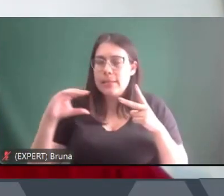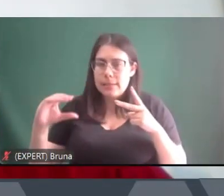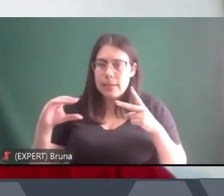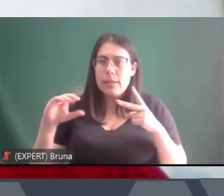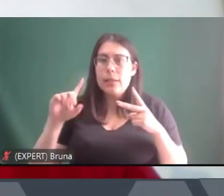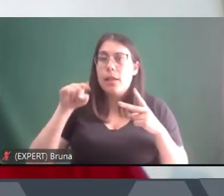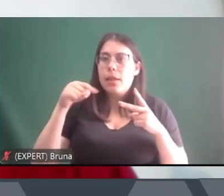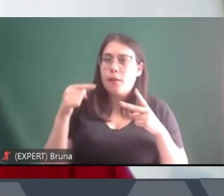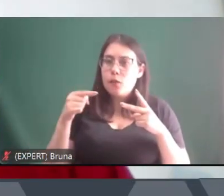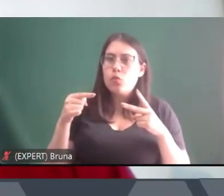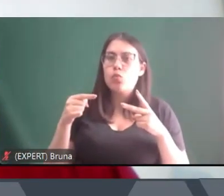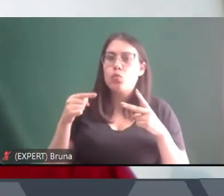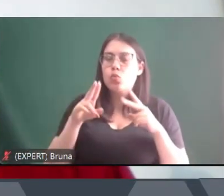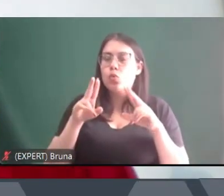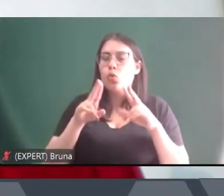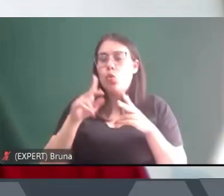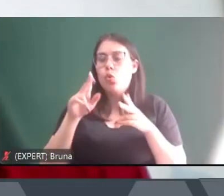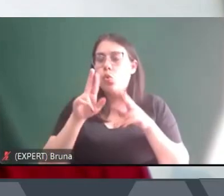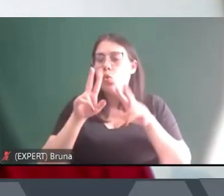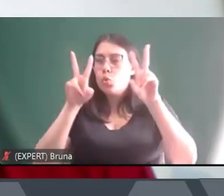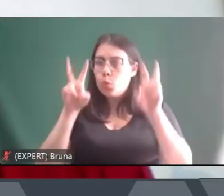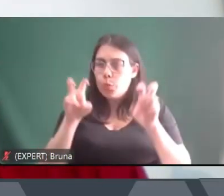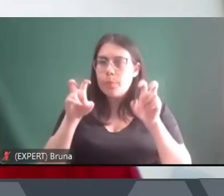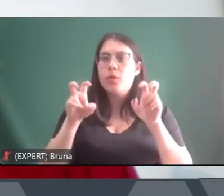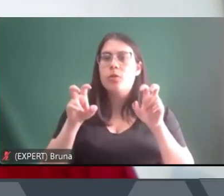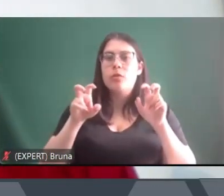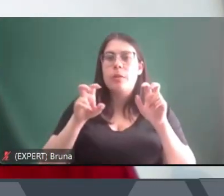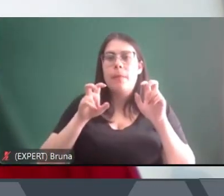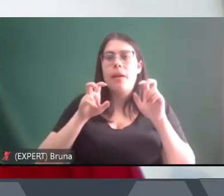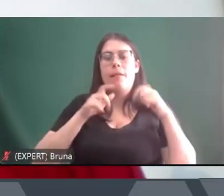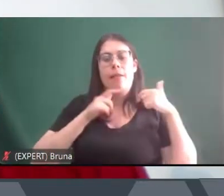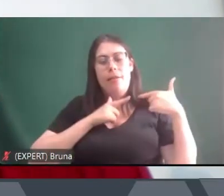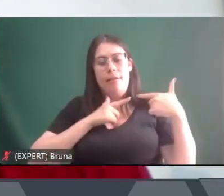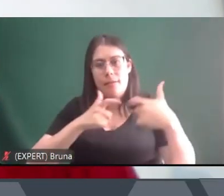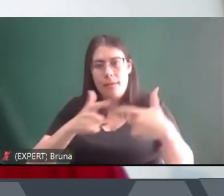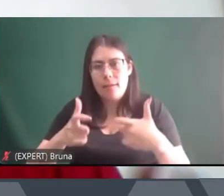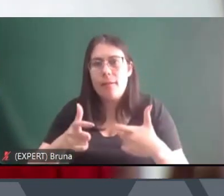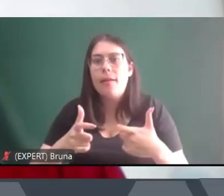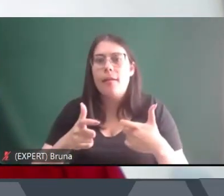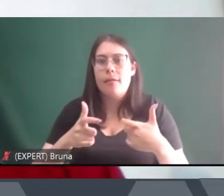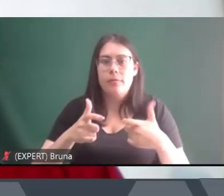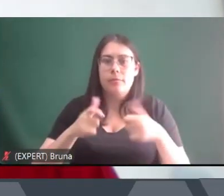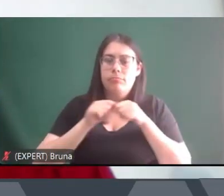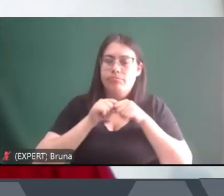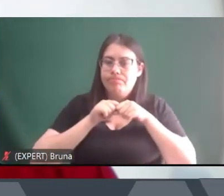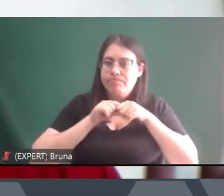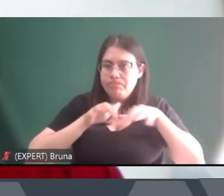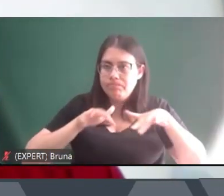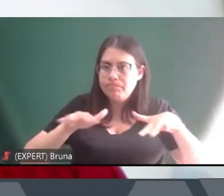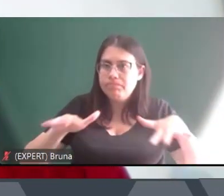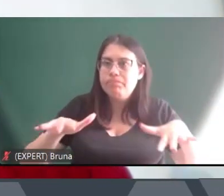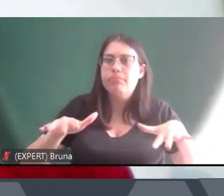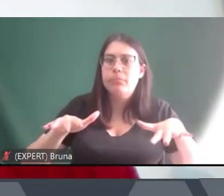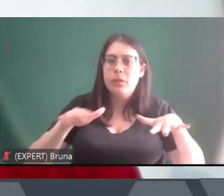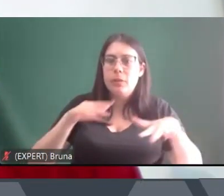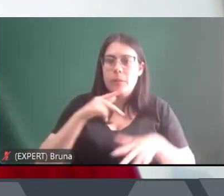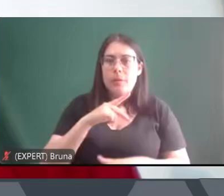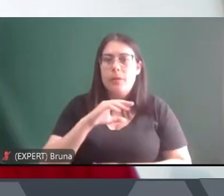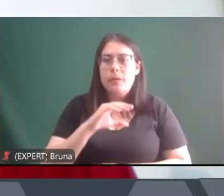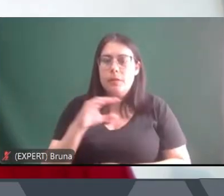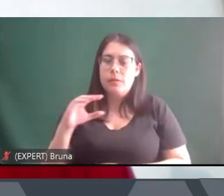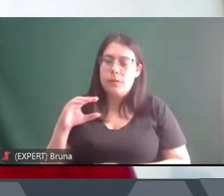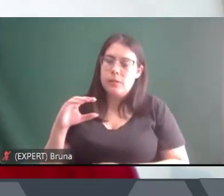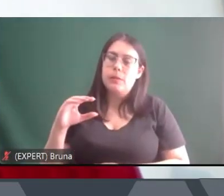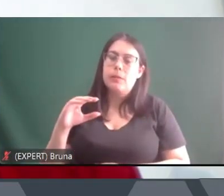Nunes Dias, que é a expansão das facções e das gangues com bases prisionais pelo Brasil.